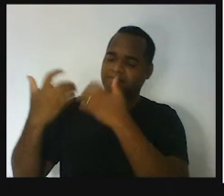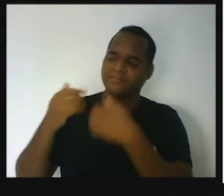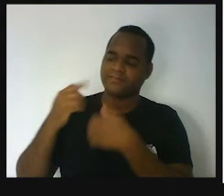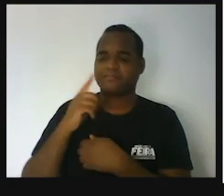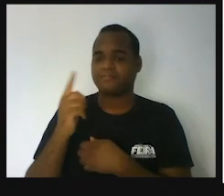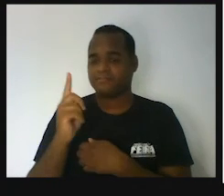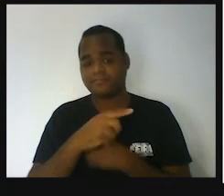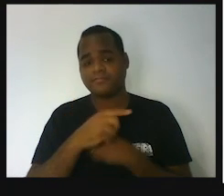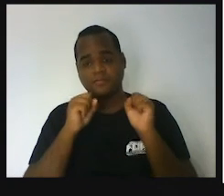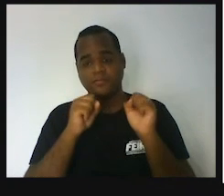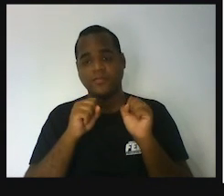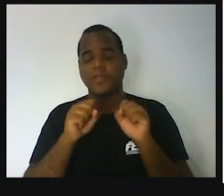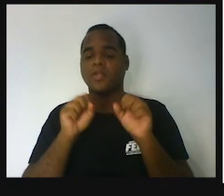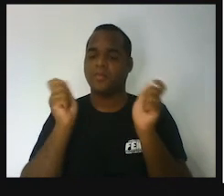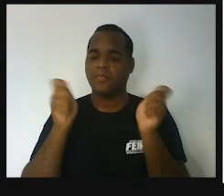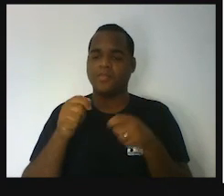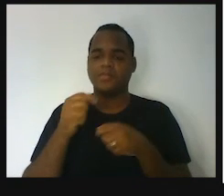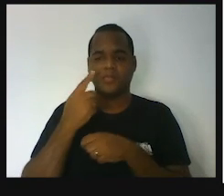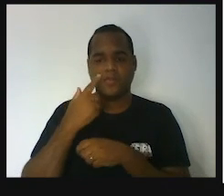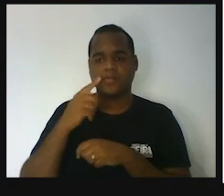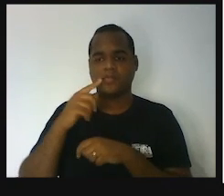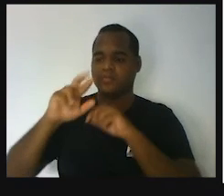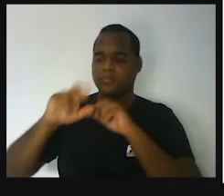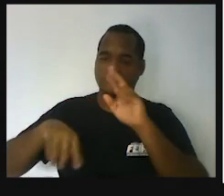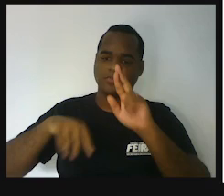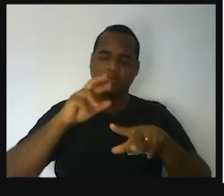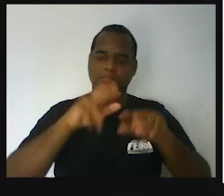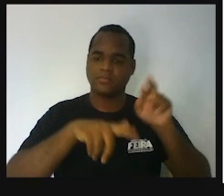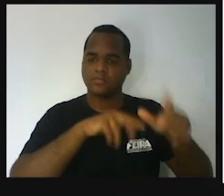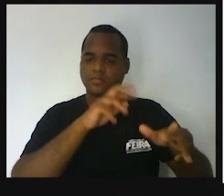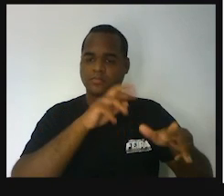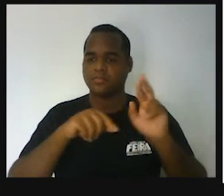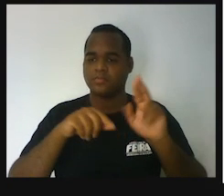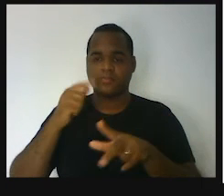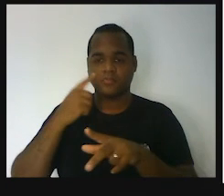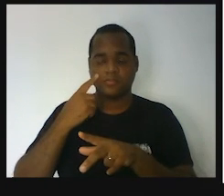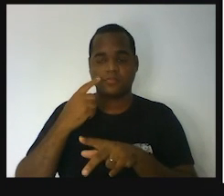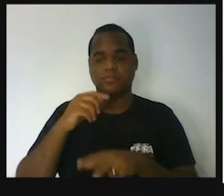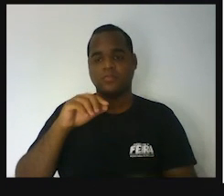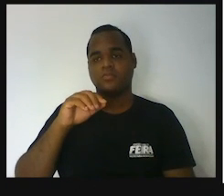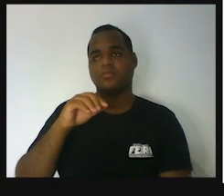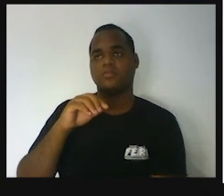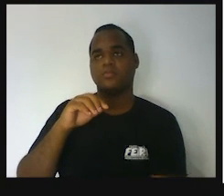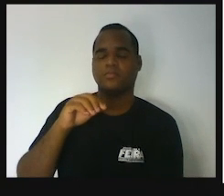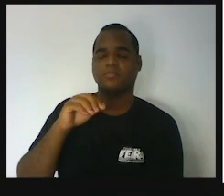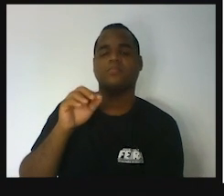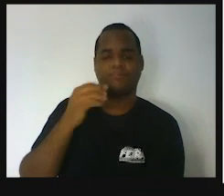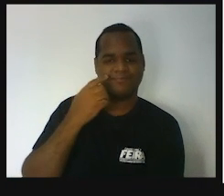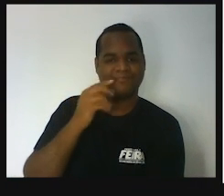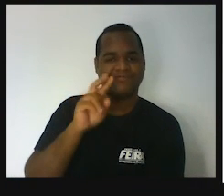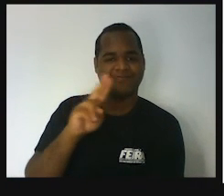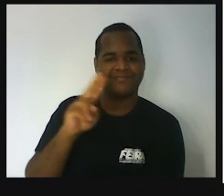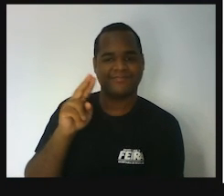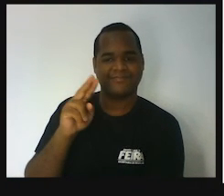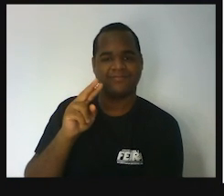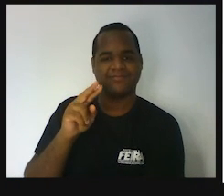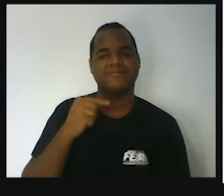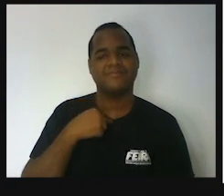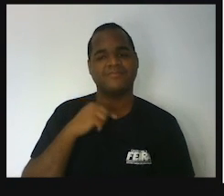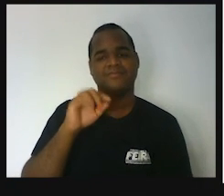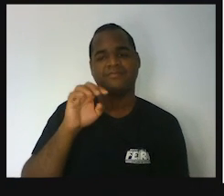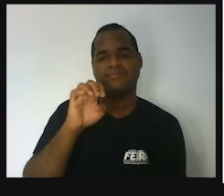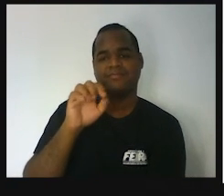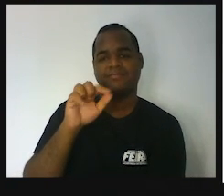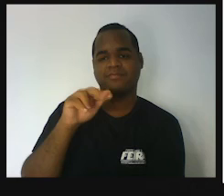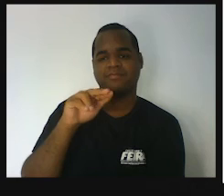é possível enxergar nelas equações nesse caso é a equação do primeiro grau eu disse que essa parte